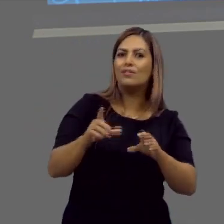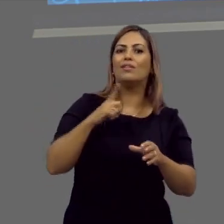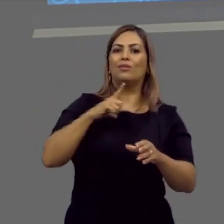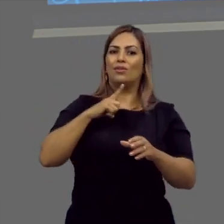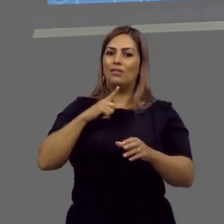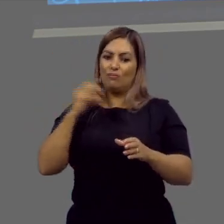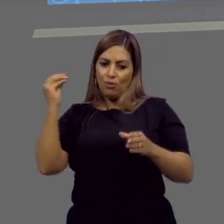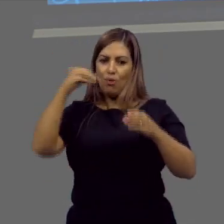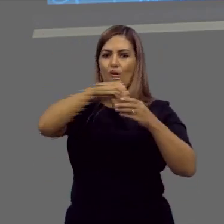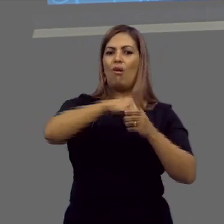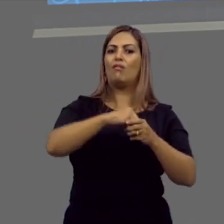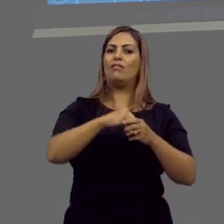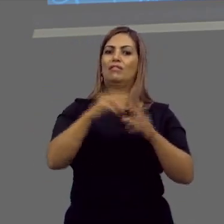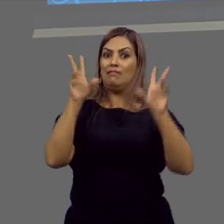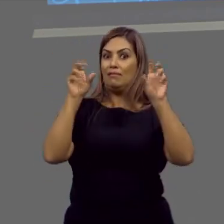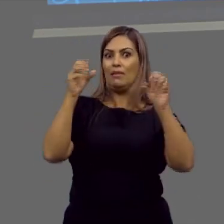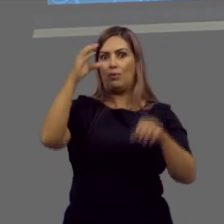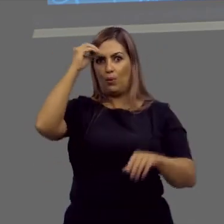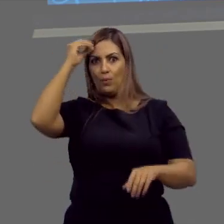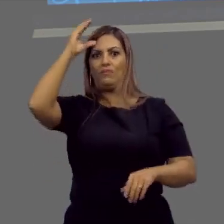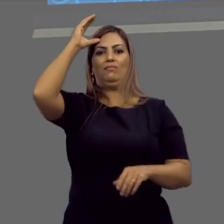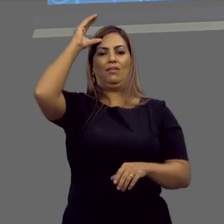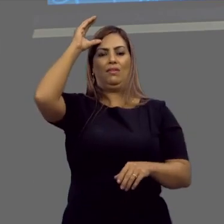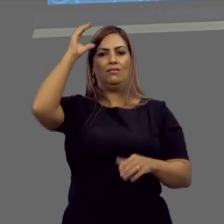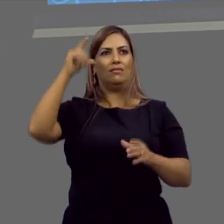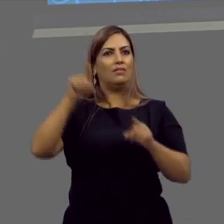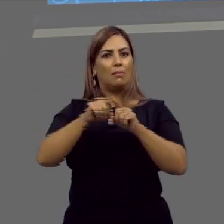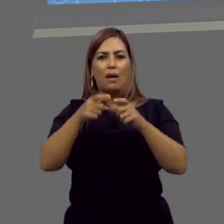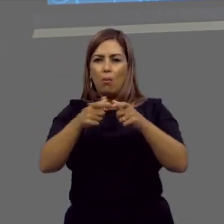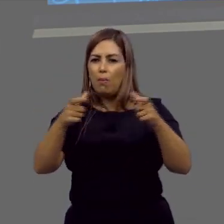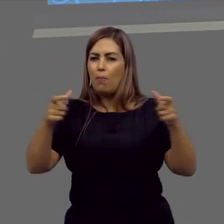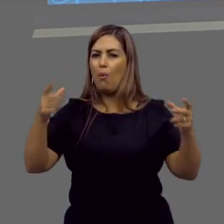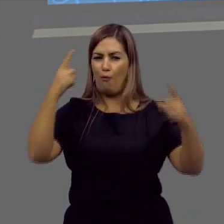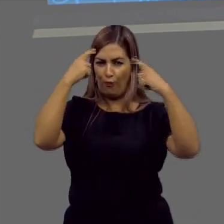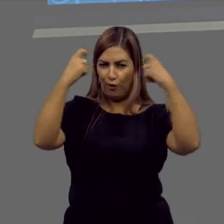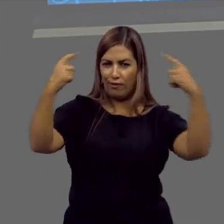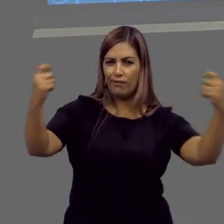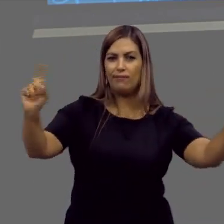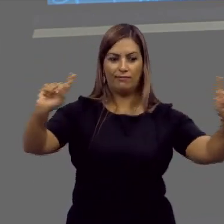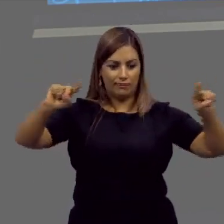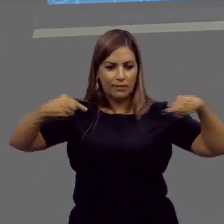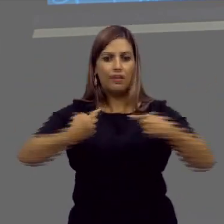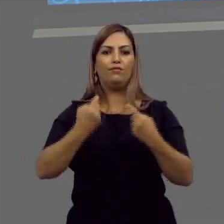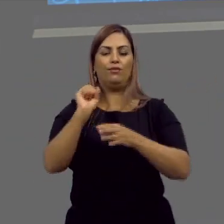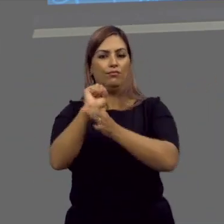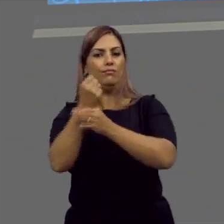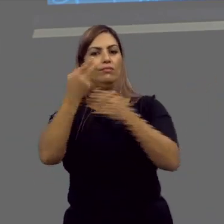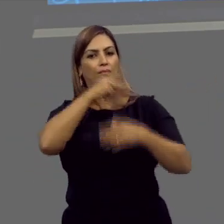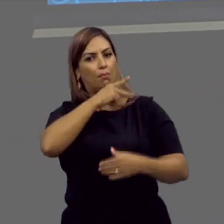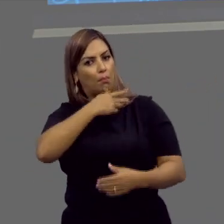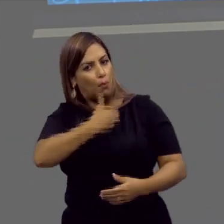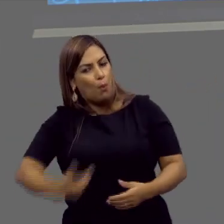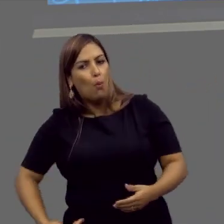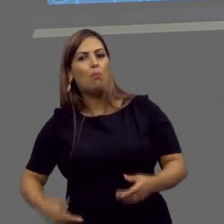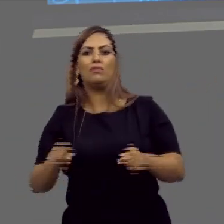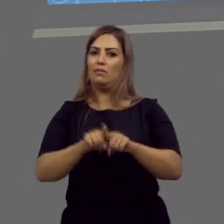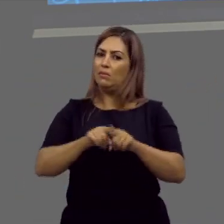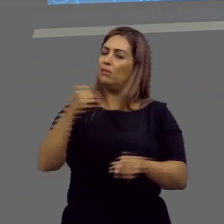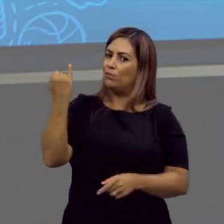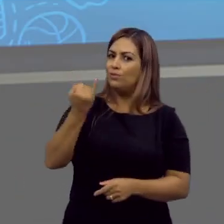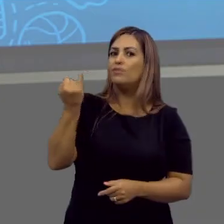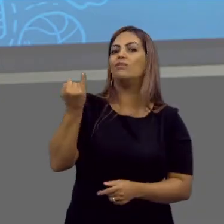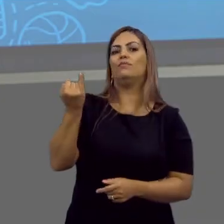esteja atribuindo esse tema ao seu conhecimento. O aumento da violência, alguma coisa dos desafios da segurança pública é